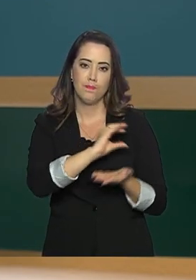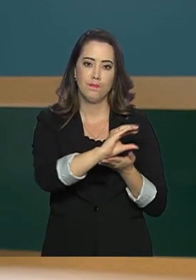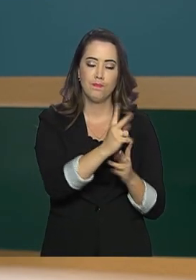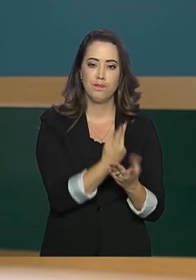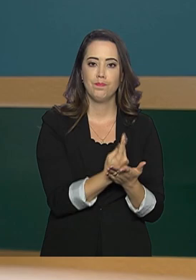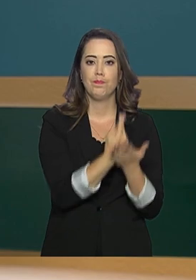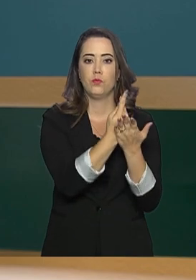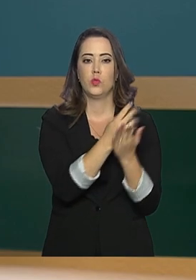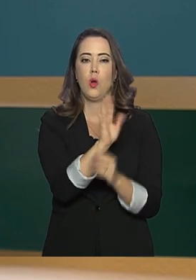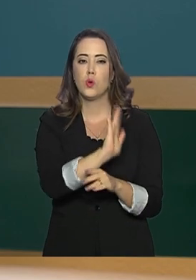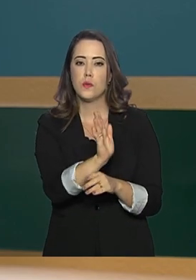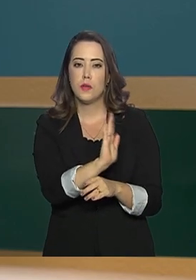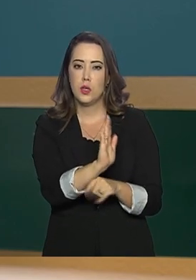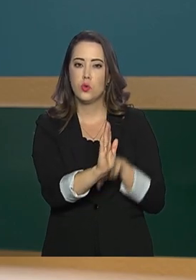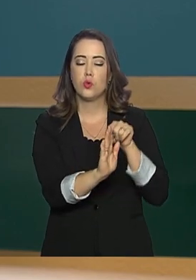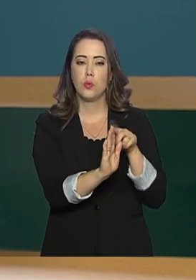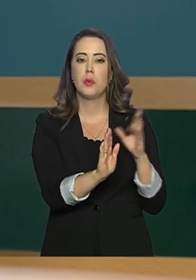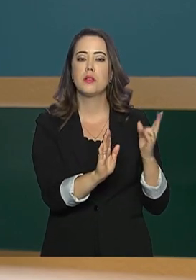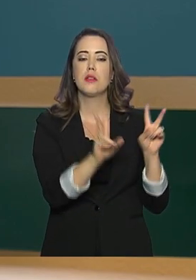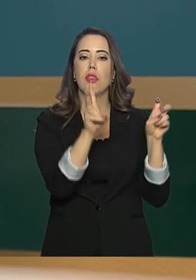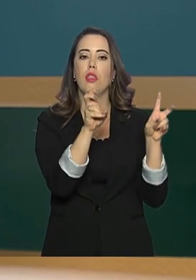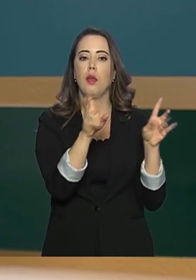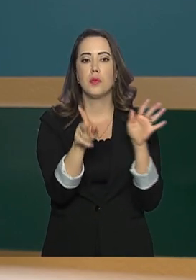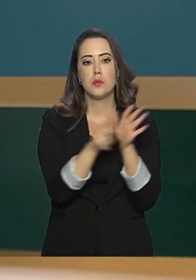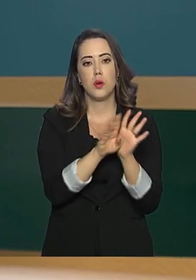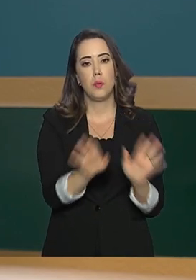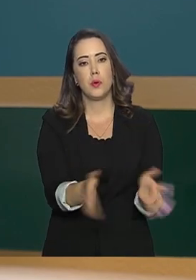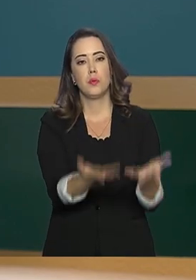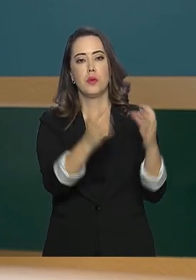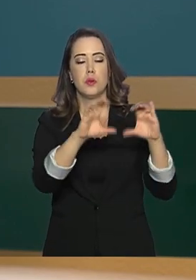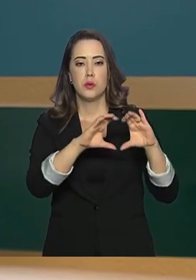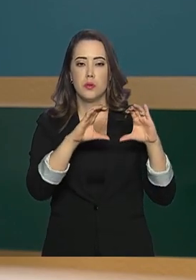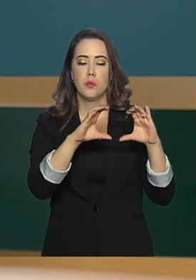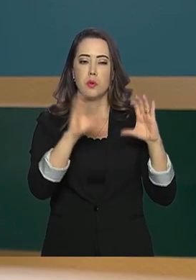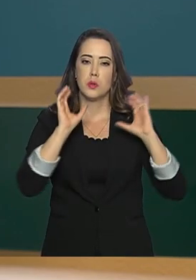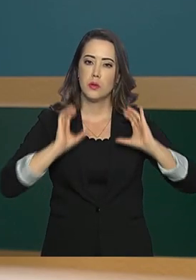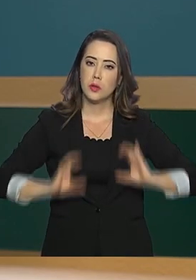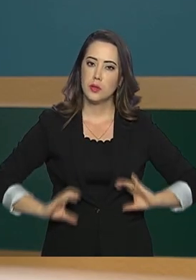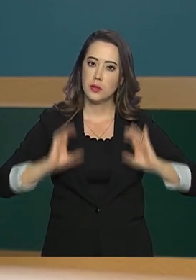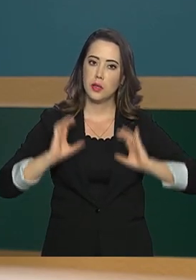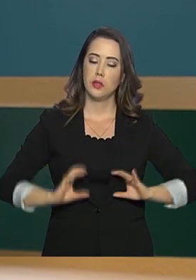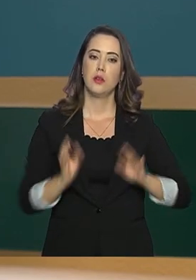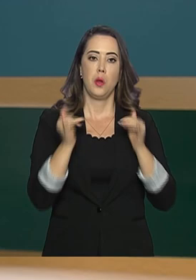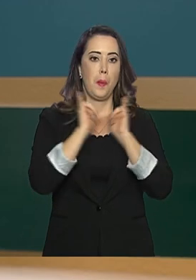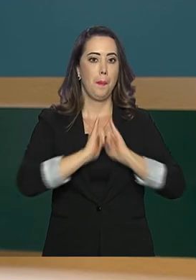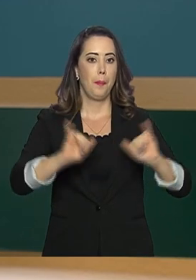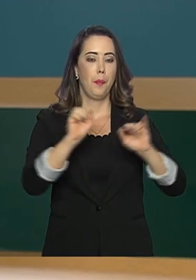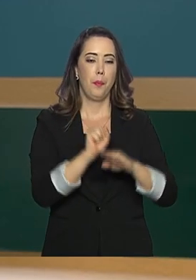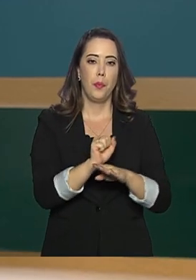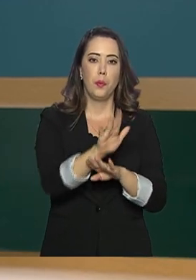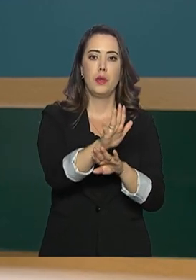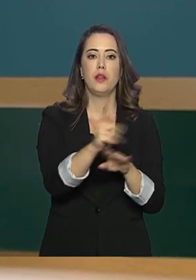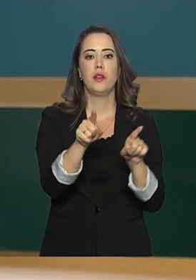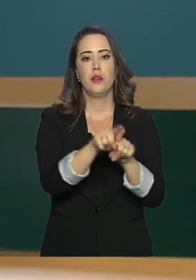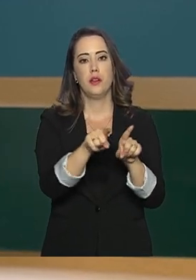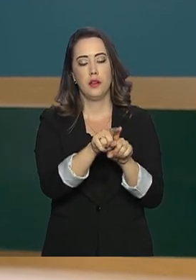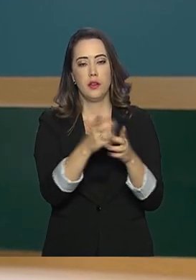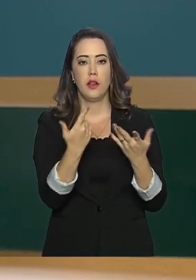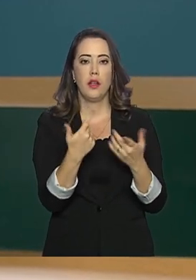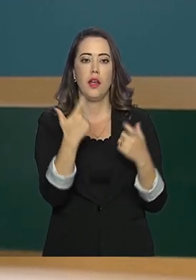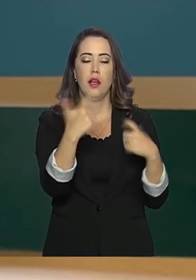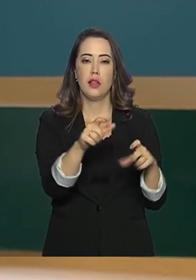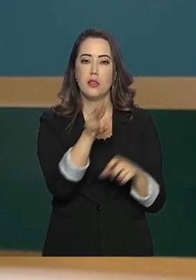prêmios. Os vídeos devem abordar temas relacionados à promoção da cidadania e serem publicados em plataformas digitais